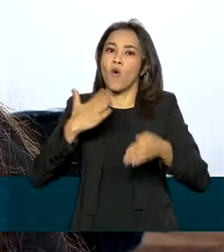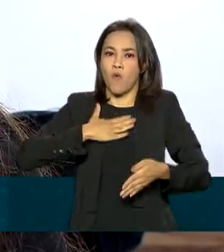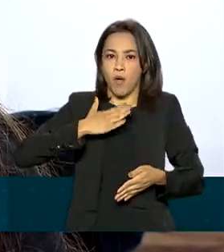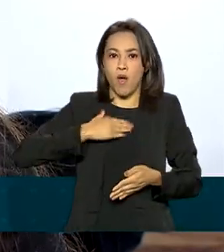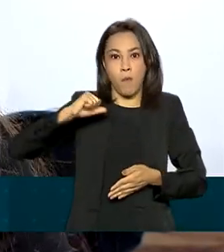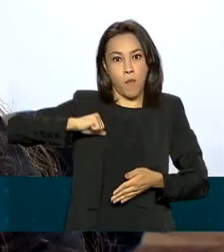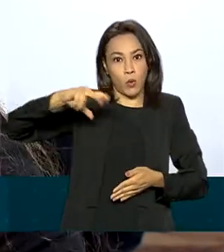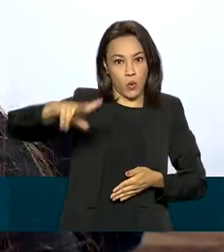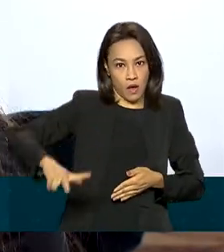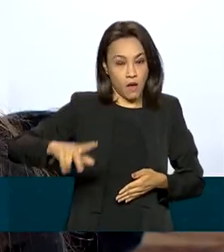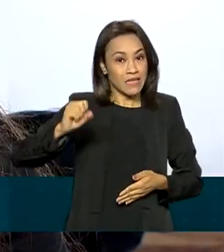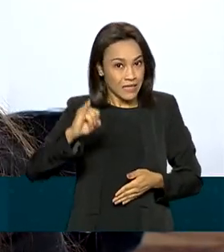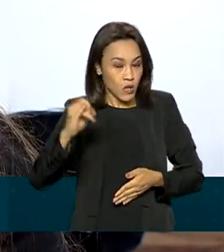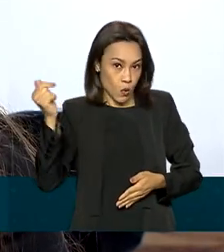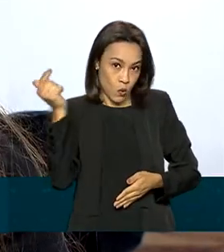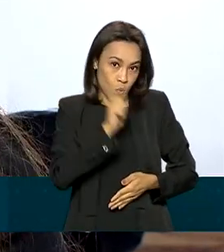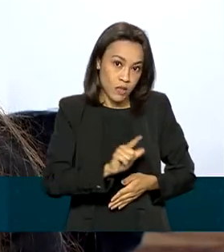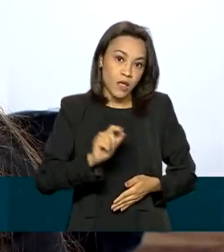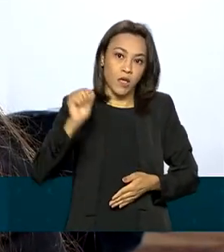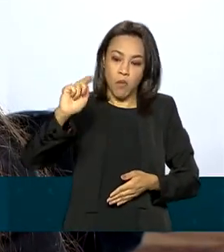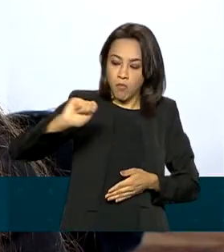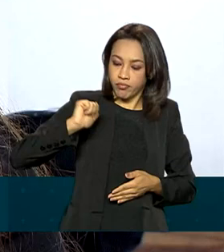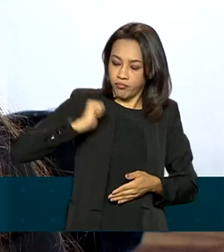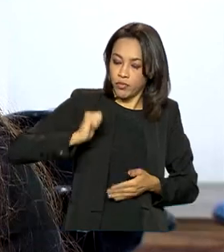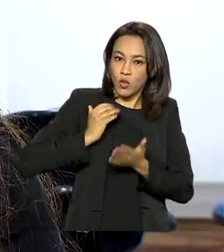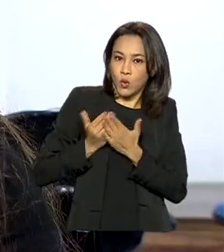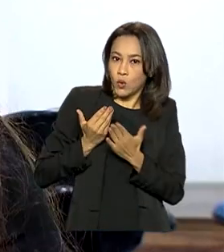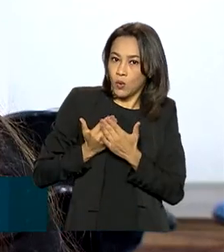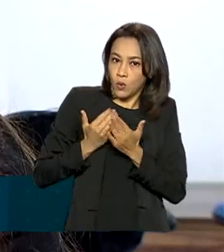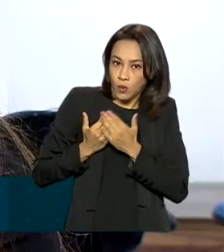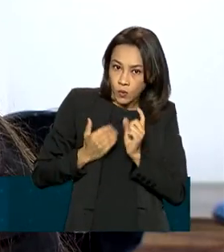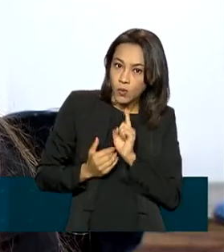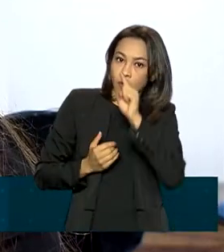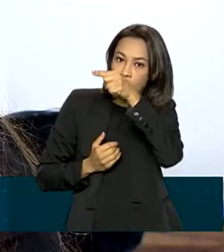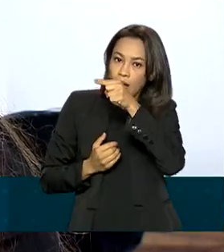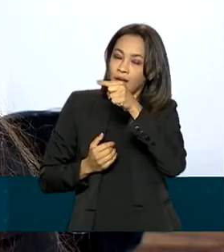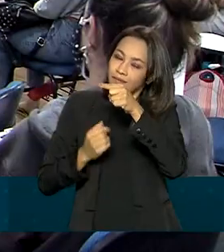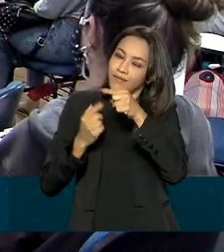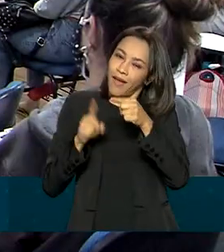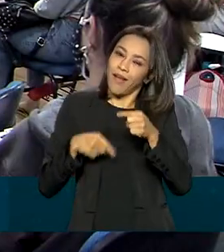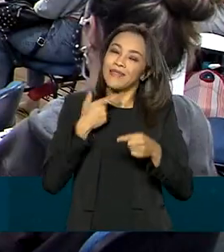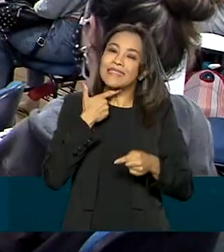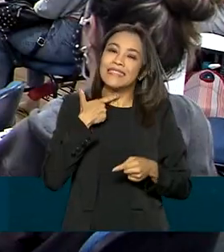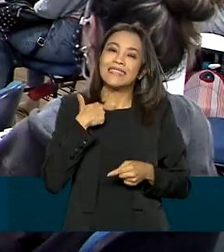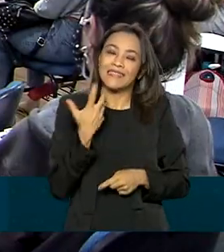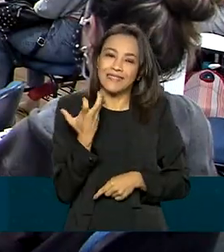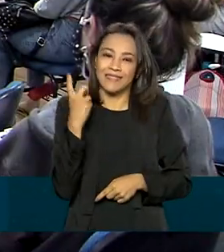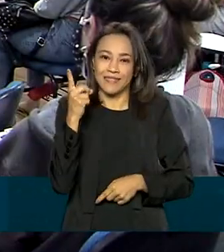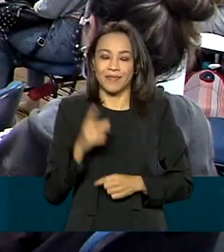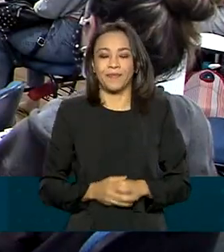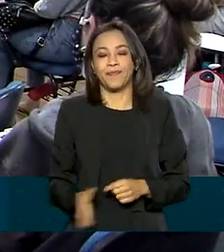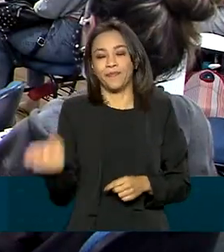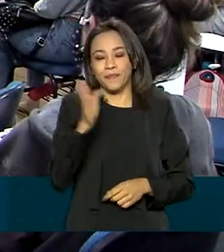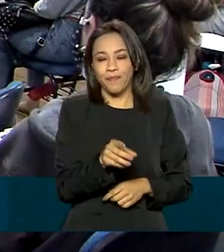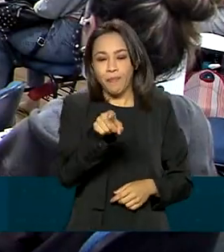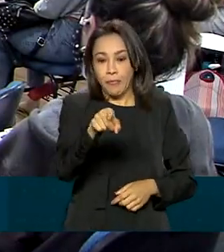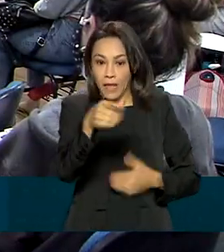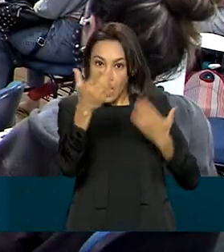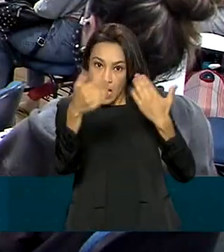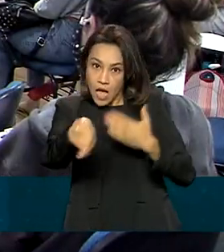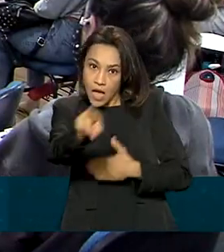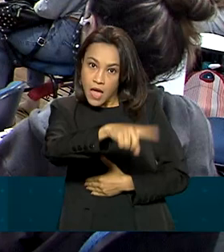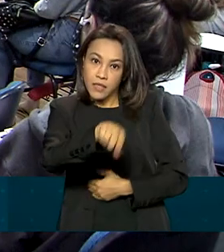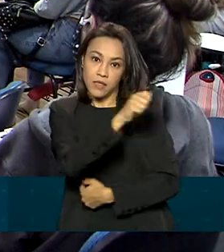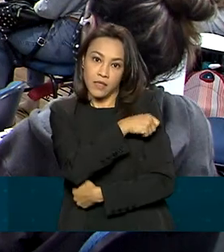então se eu conseguir uma bolsa de estudos é um interesse também. Os candidatos fazem provas em